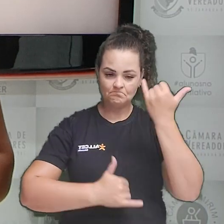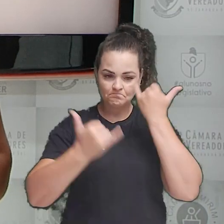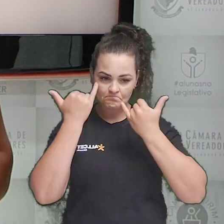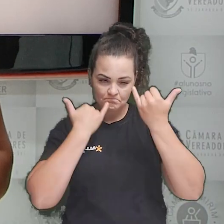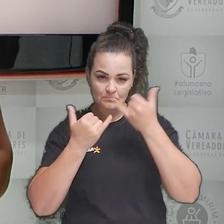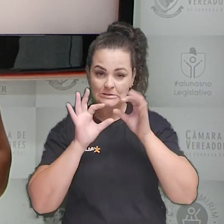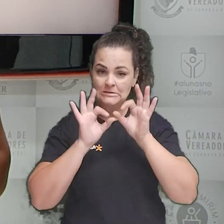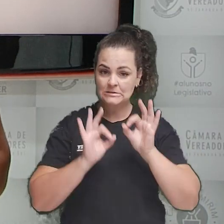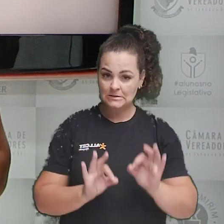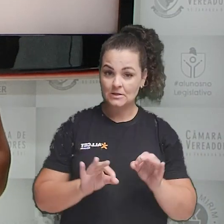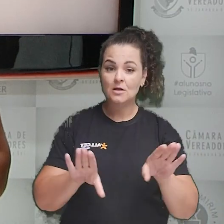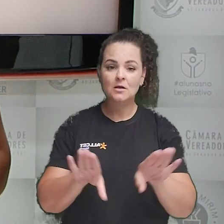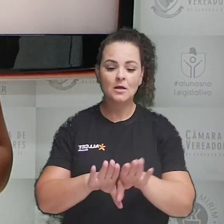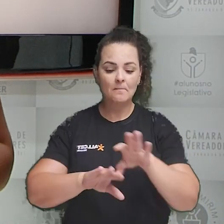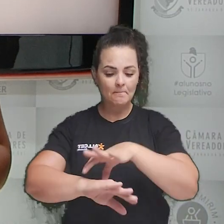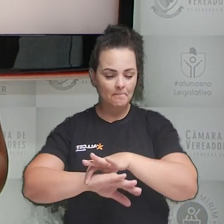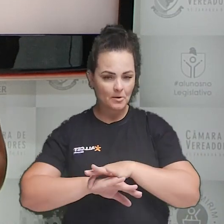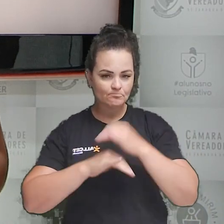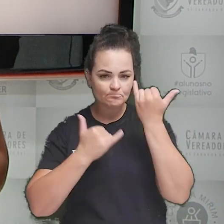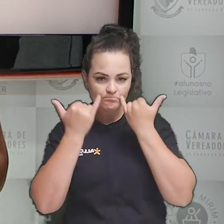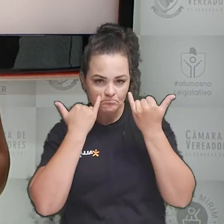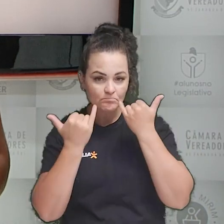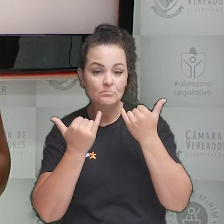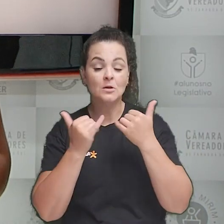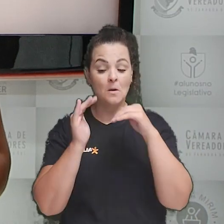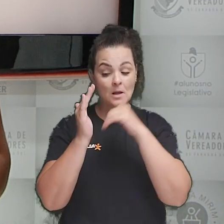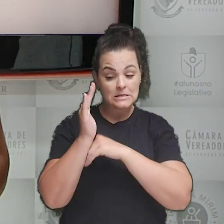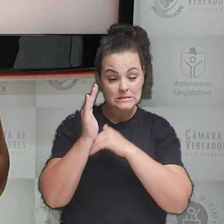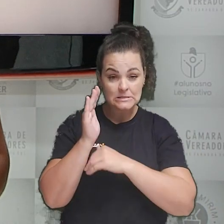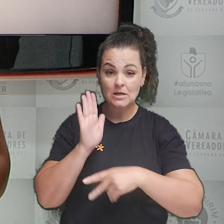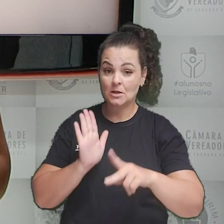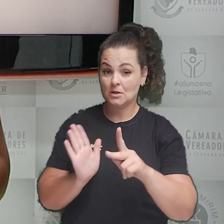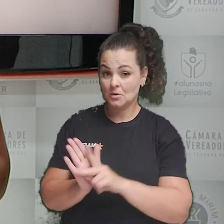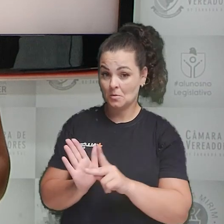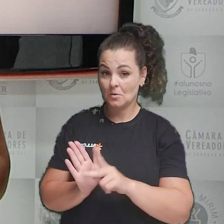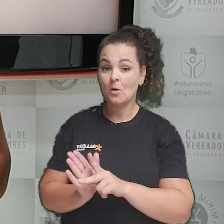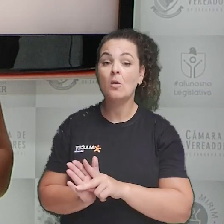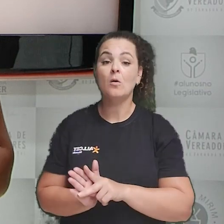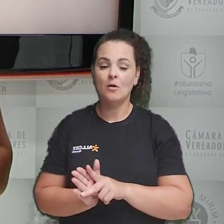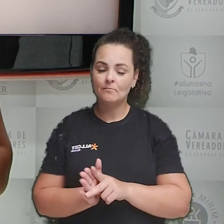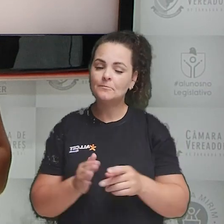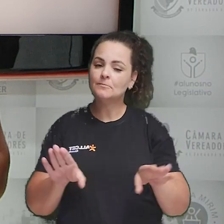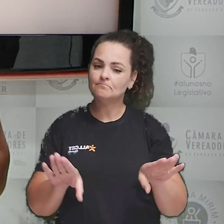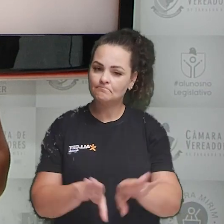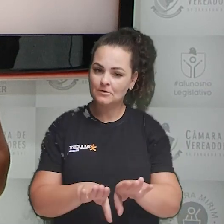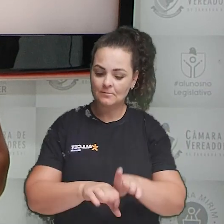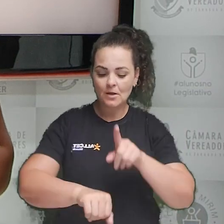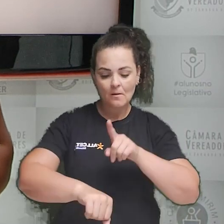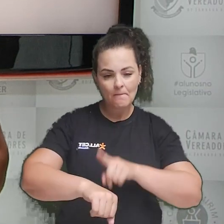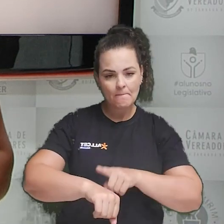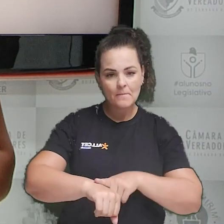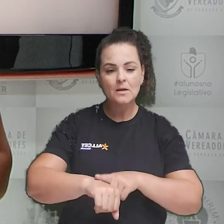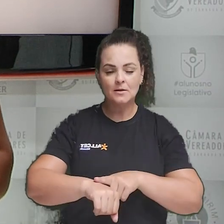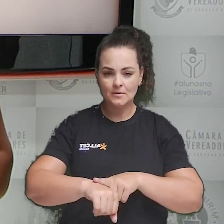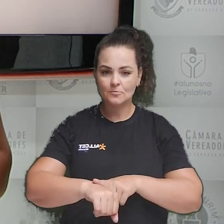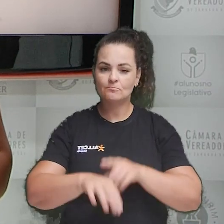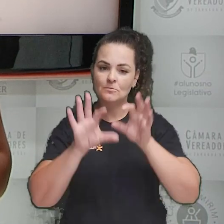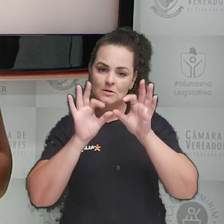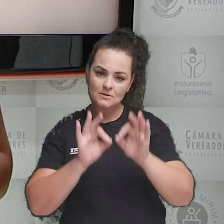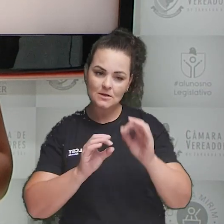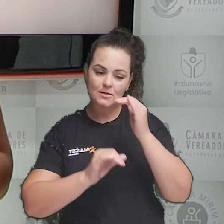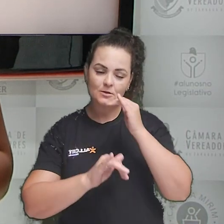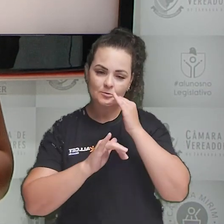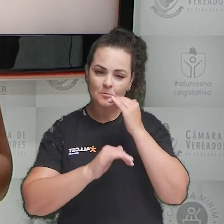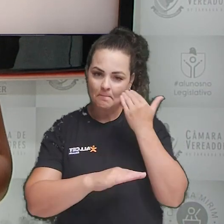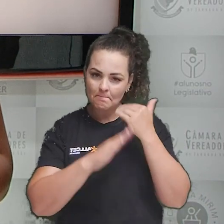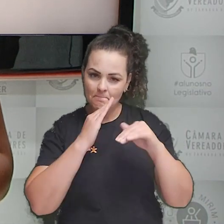autenticidade das informações, proteção da informação sigilosa e pessoal, garantia do cumprimento dos prazos